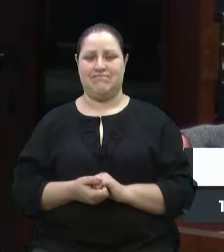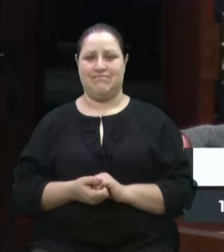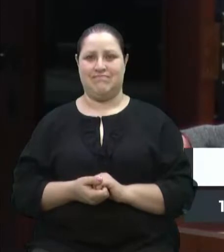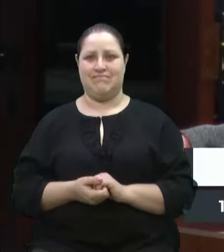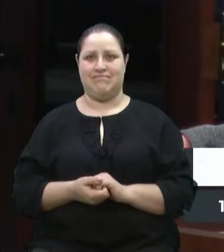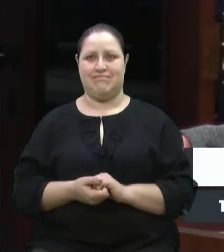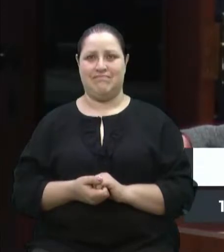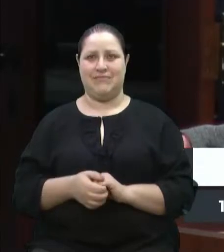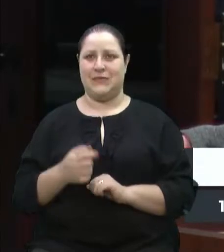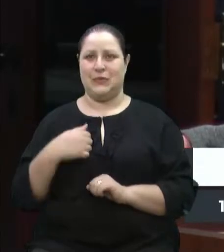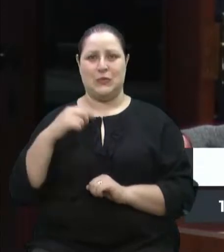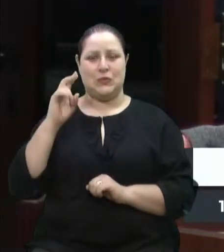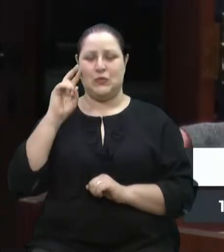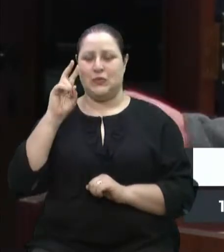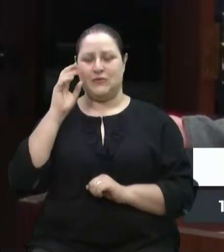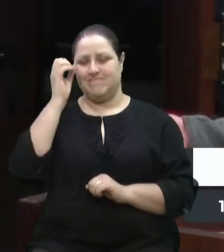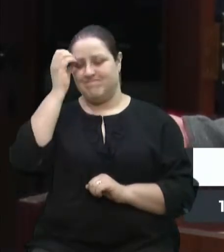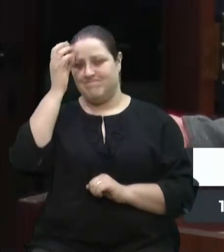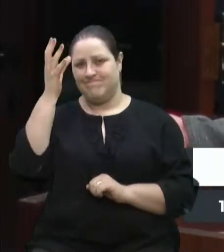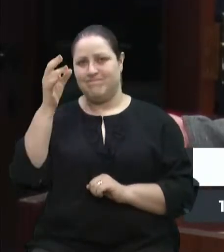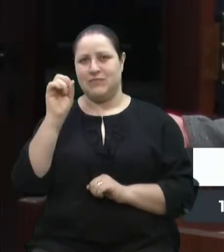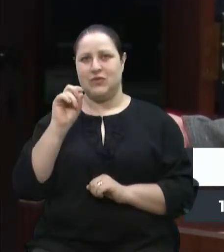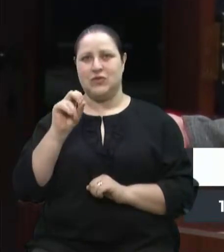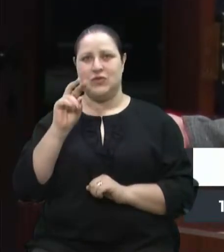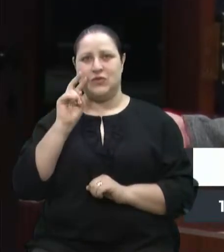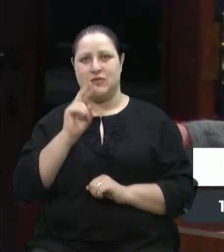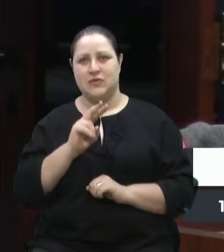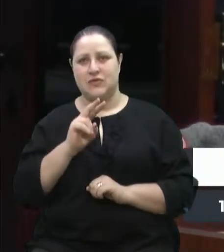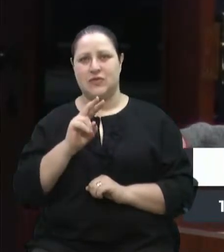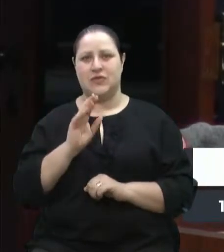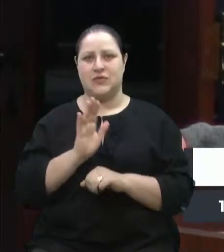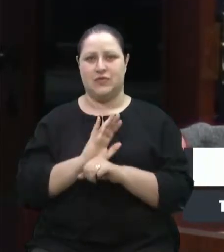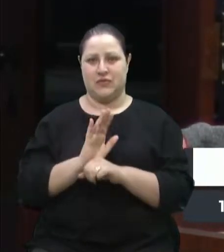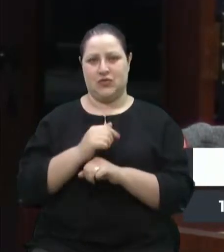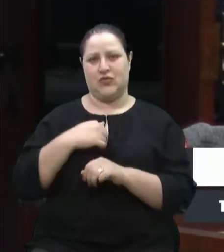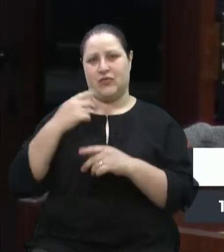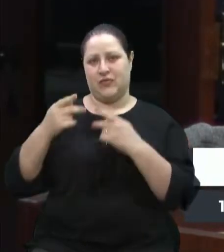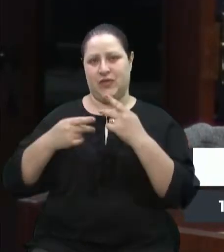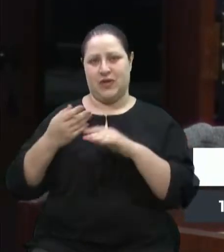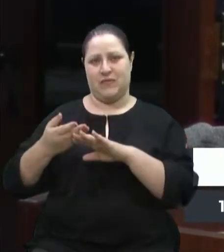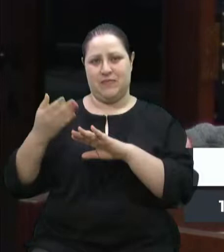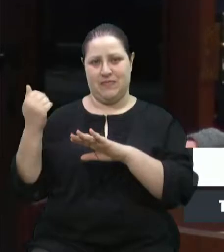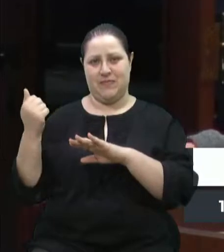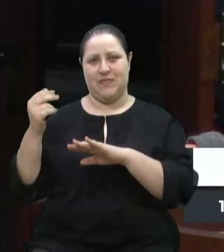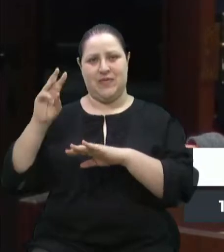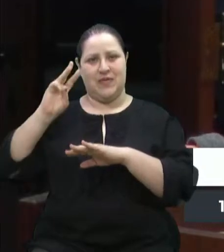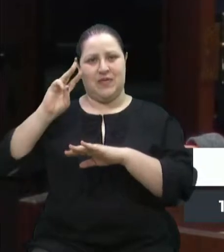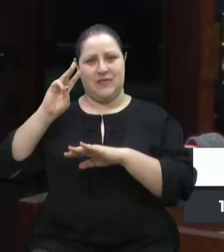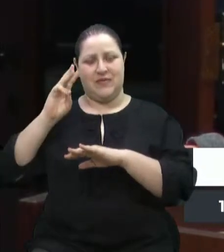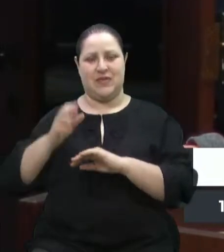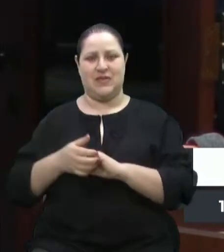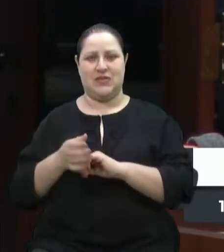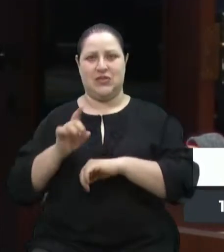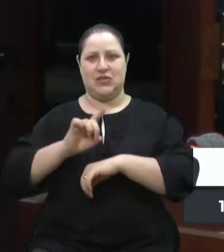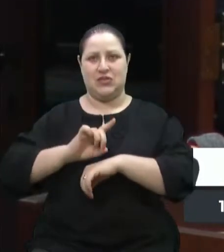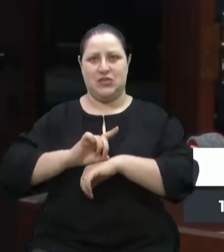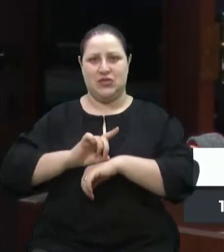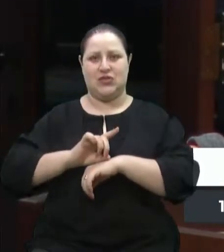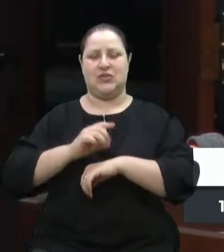eu não me recordo, eu só vejo o vídeo da fala que eu fiz naquela terça-feira do dia